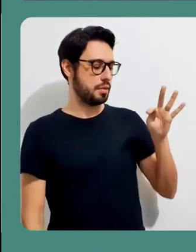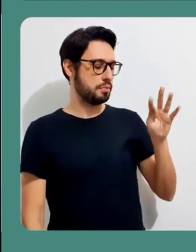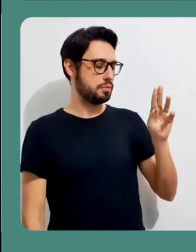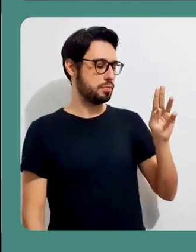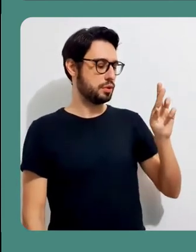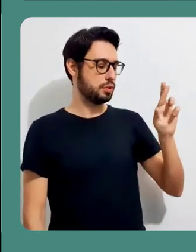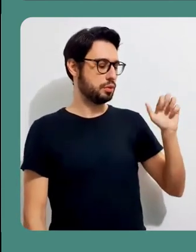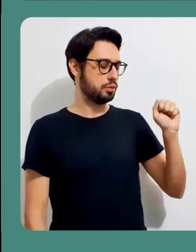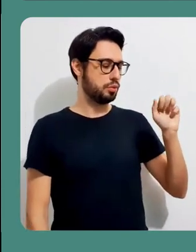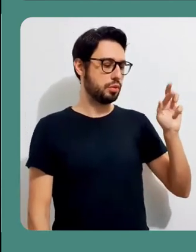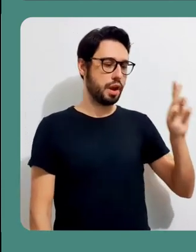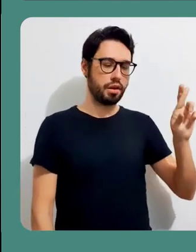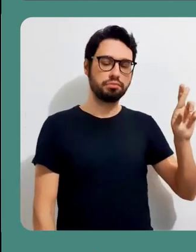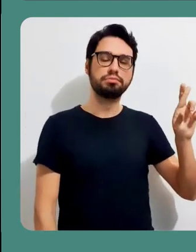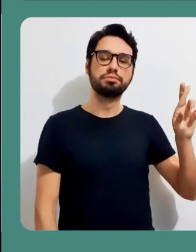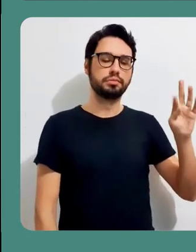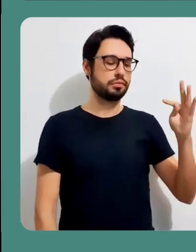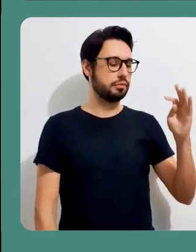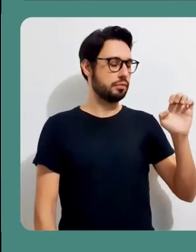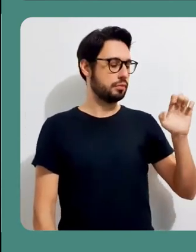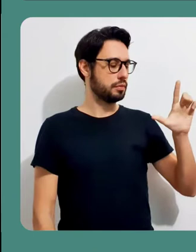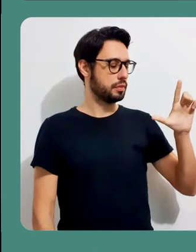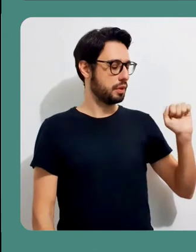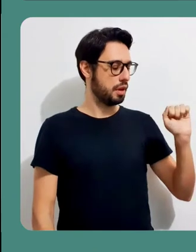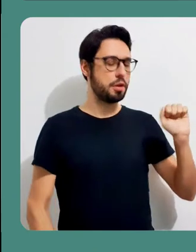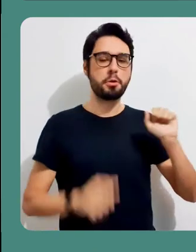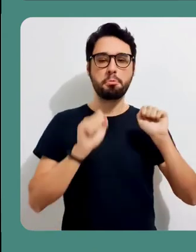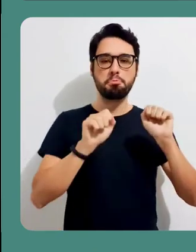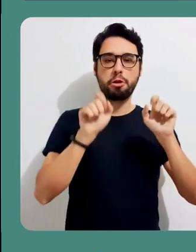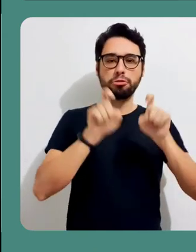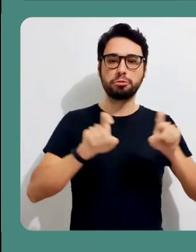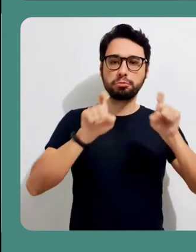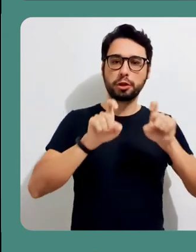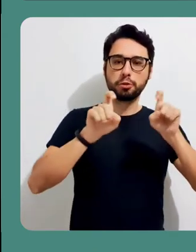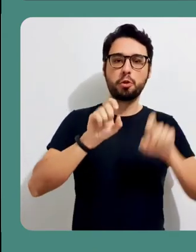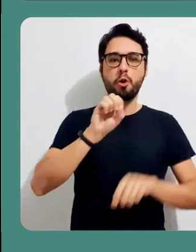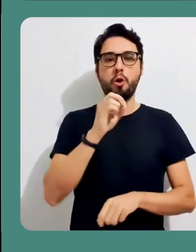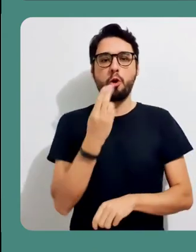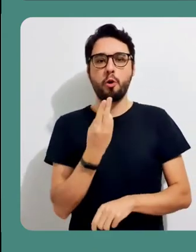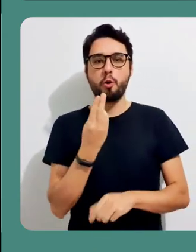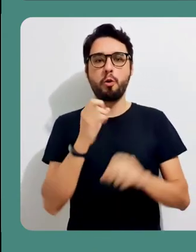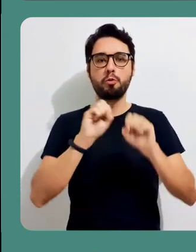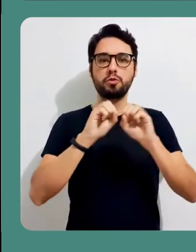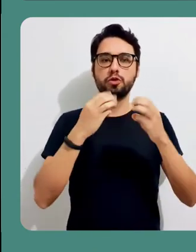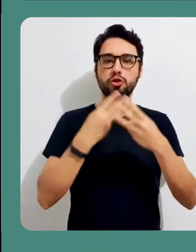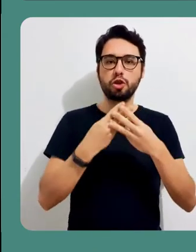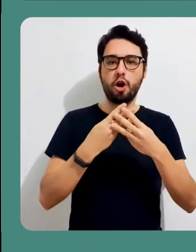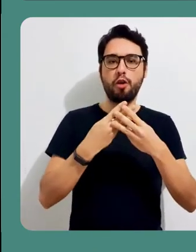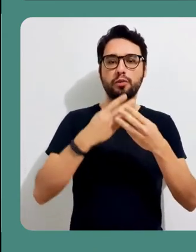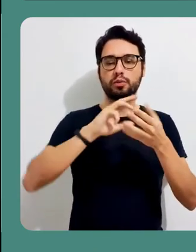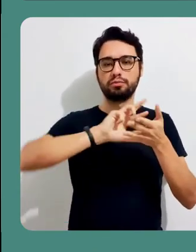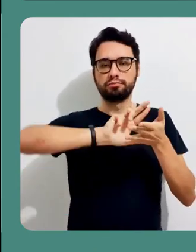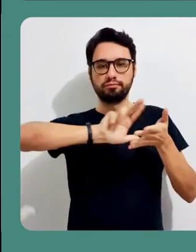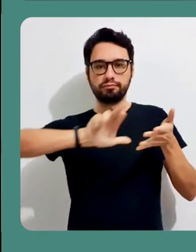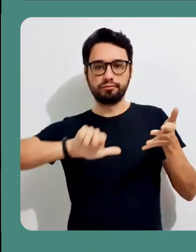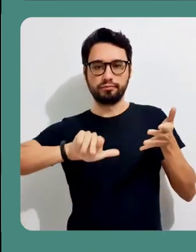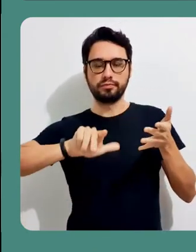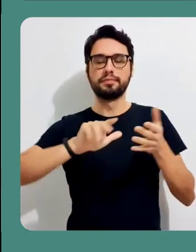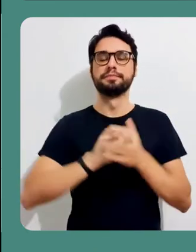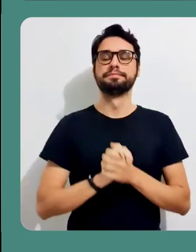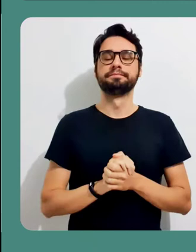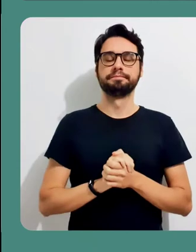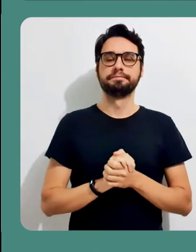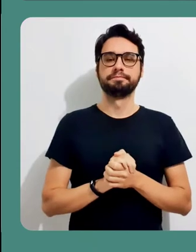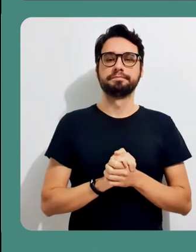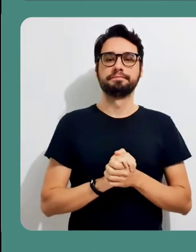de tela, que pode ser a própria janela do seu computador ou uma janela específica de um software ou de apresentação de